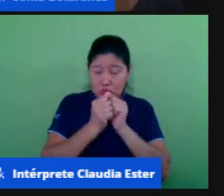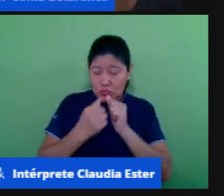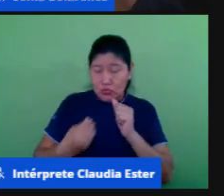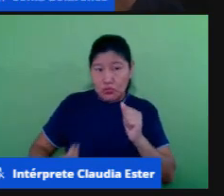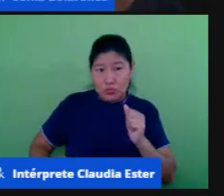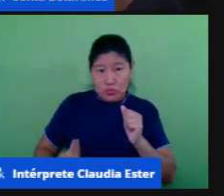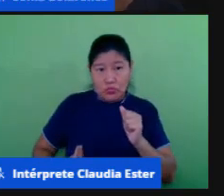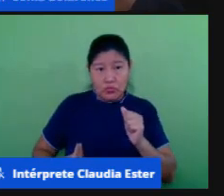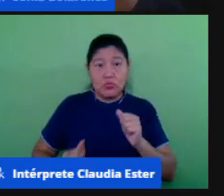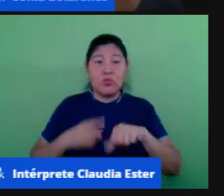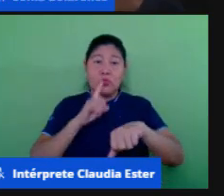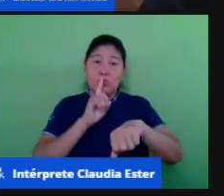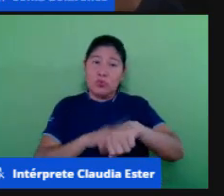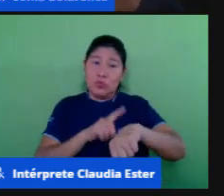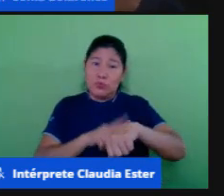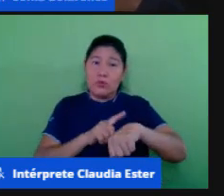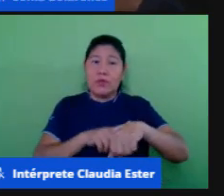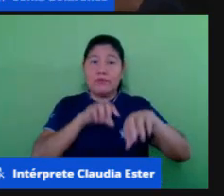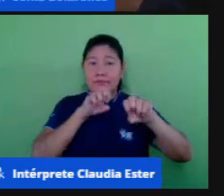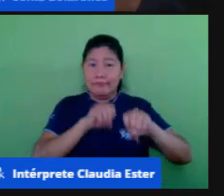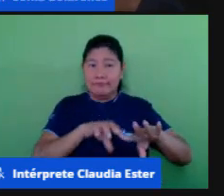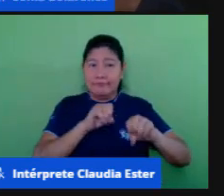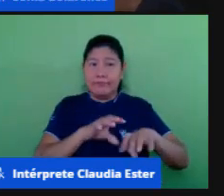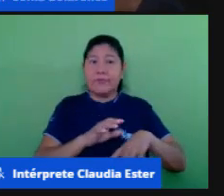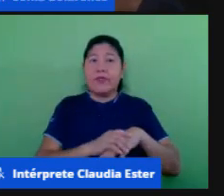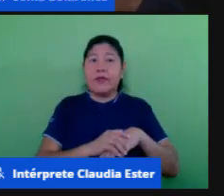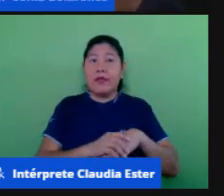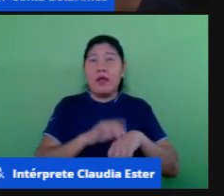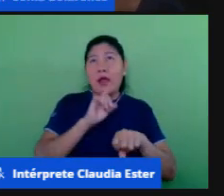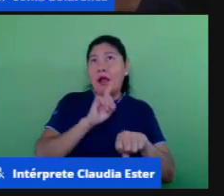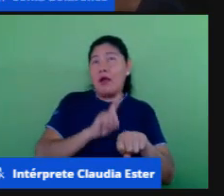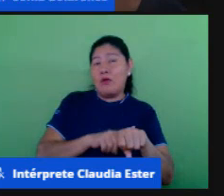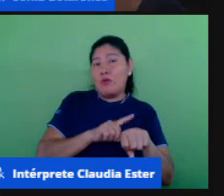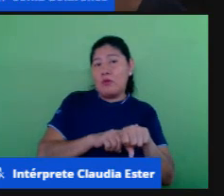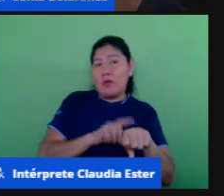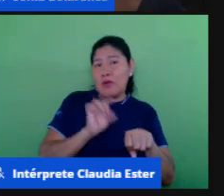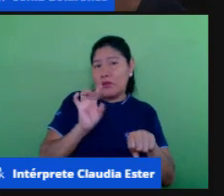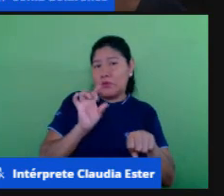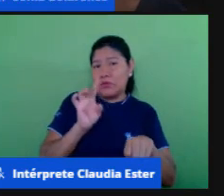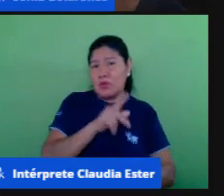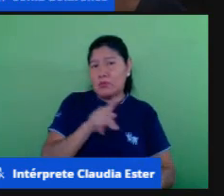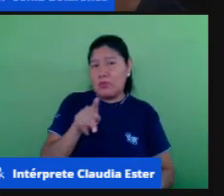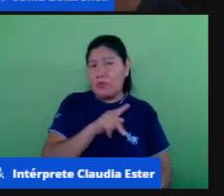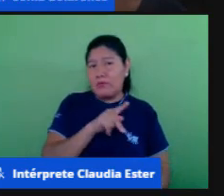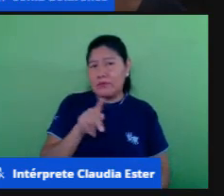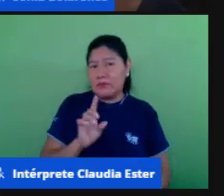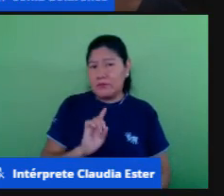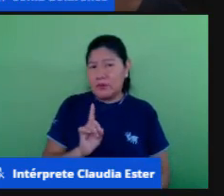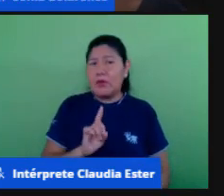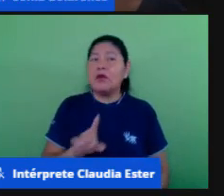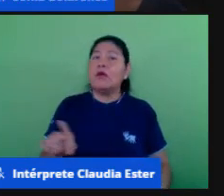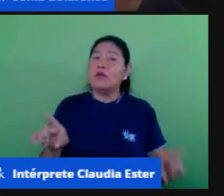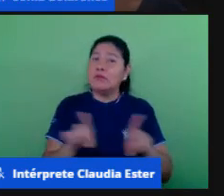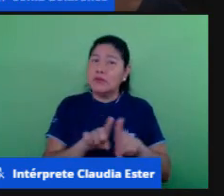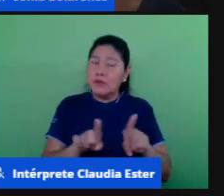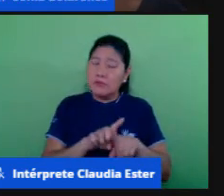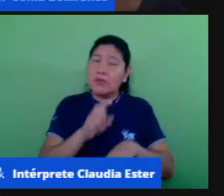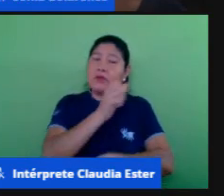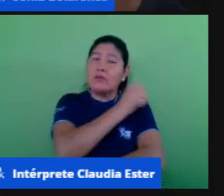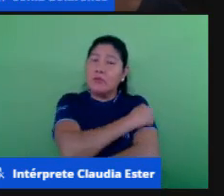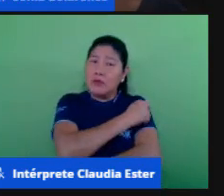horário de aula essa questão do horário não é só para o professor mas sim para o aluno